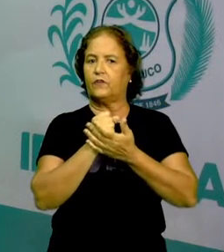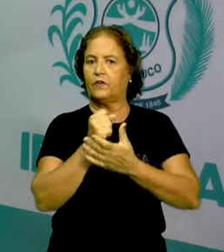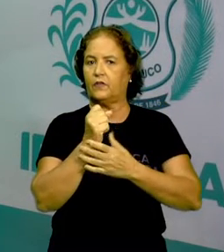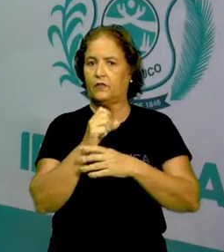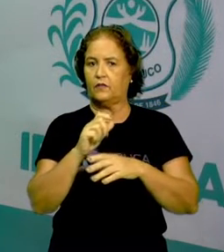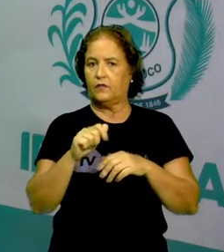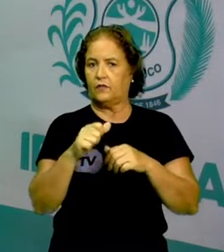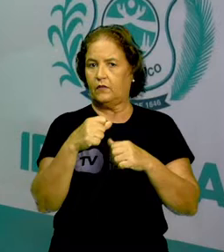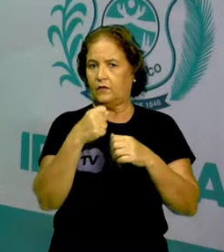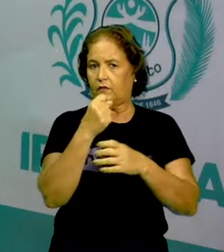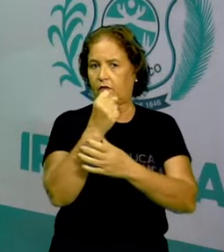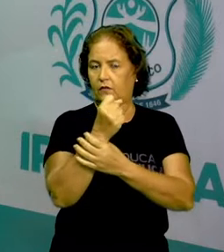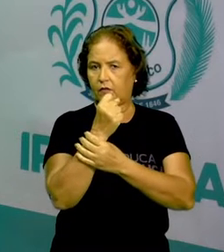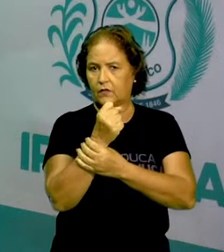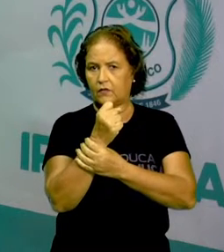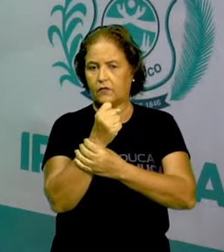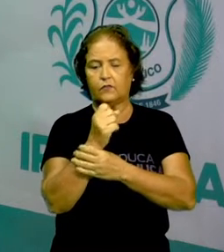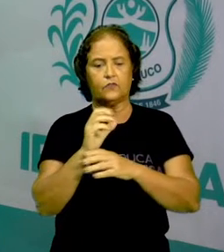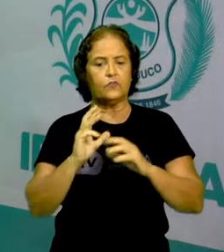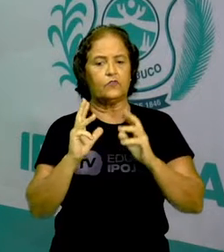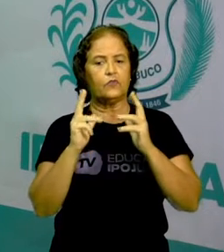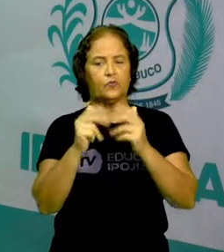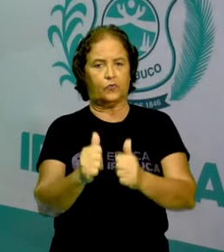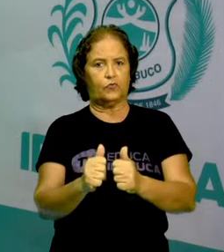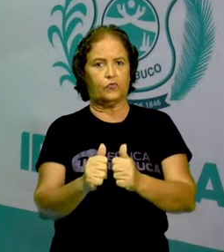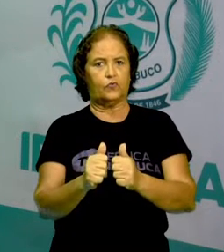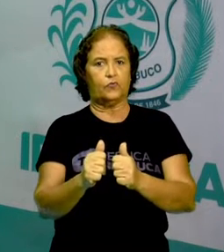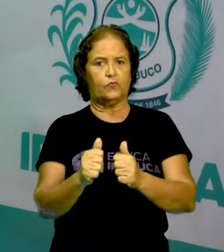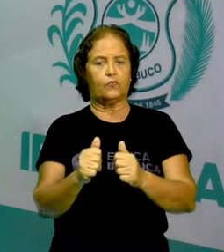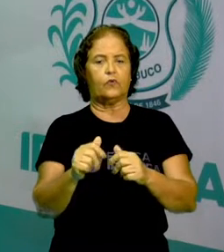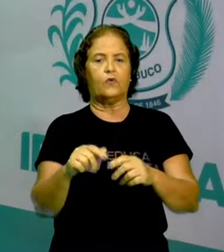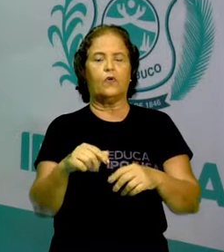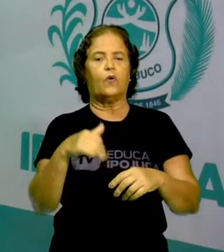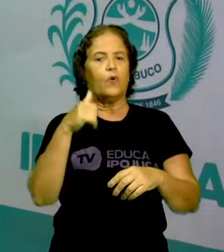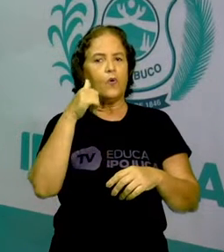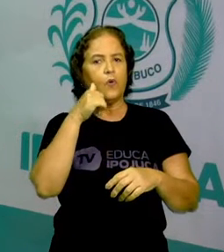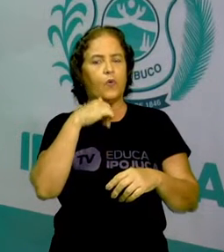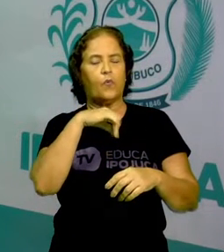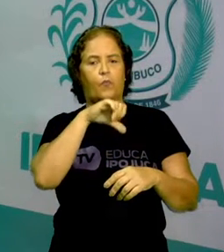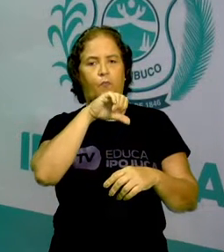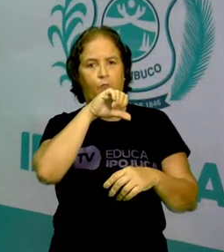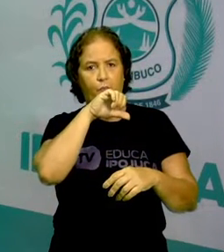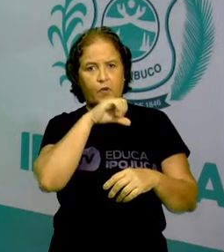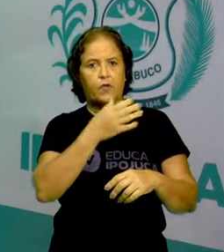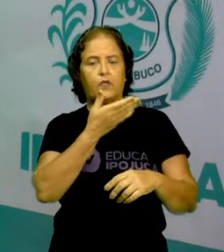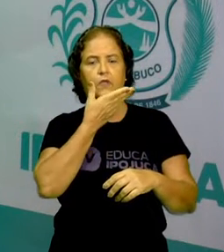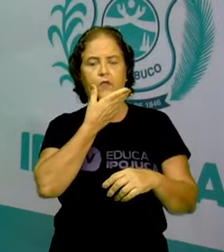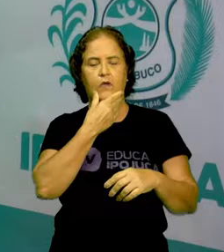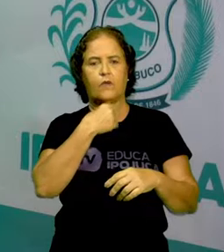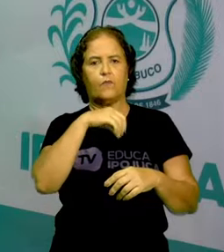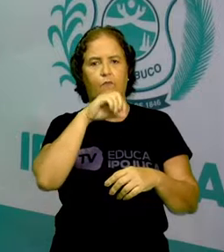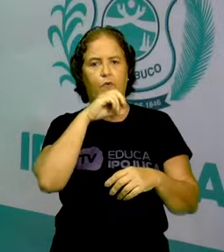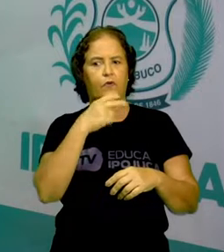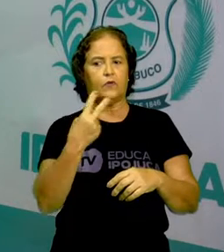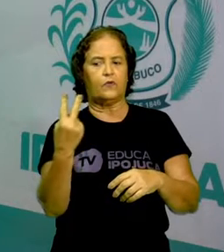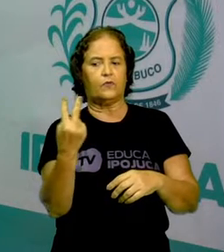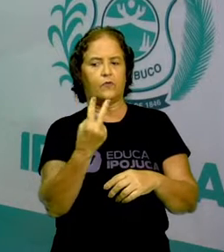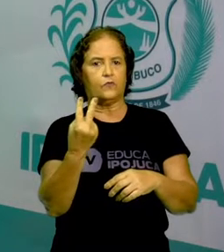Através do pai e através da mãe, que são os responsáveis, tá?